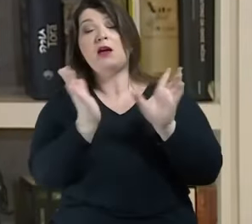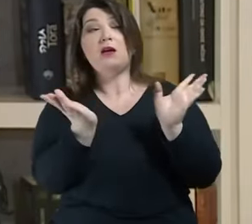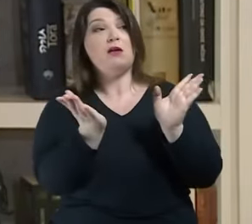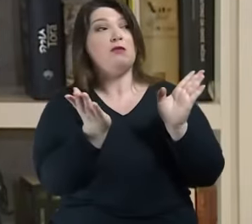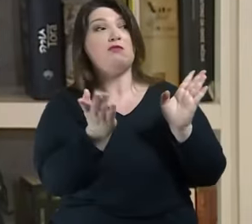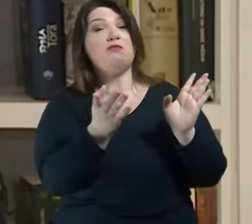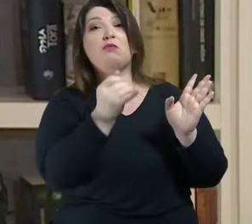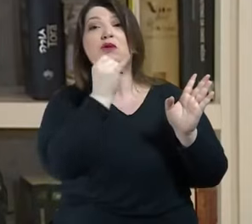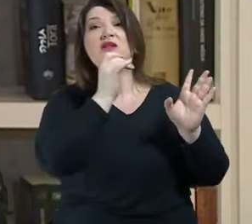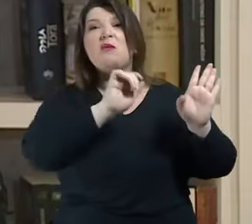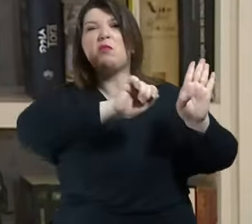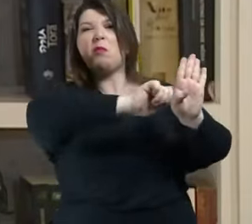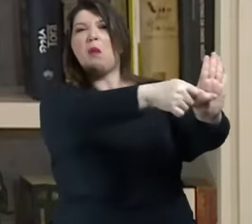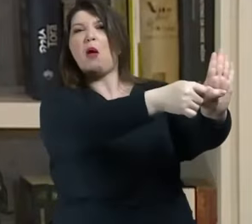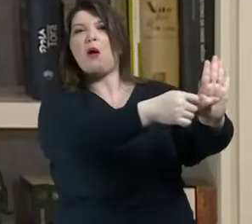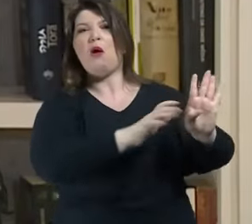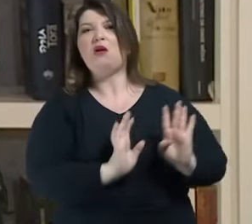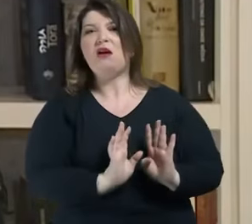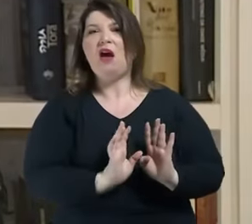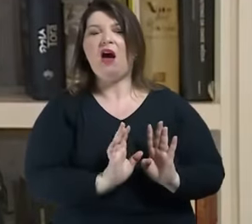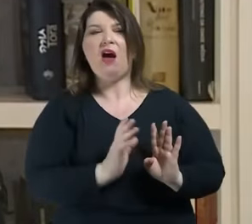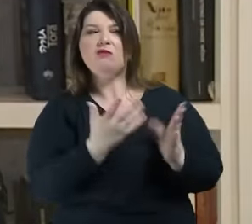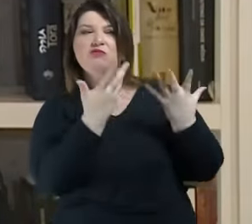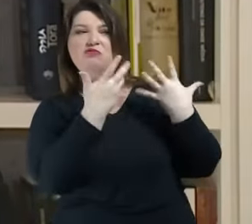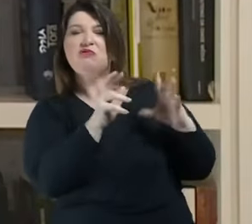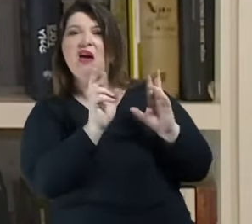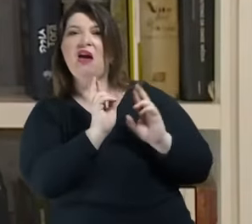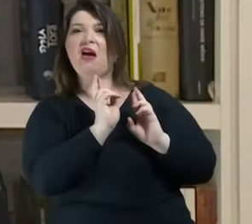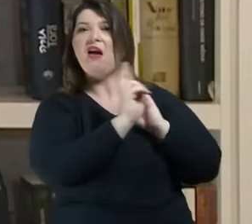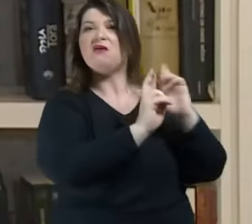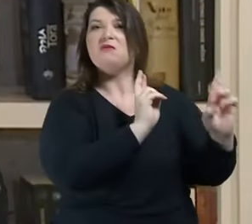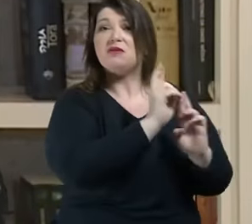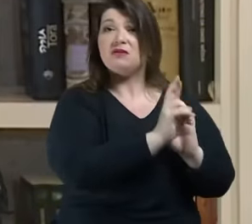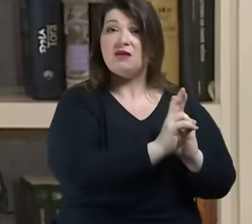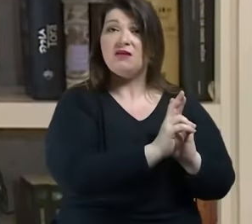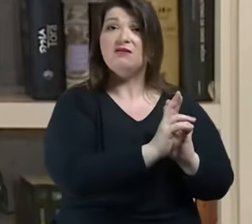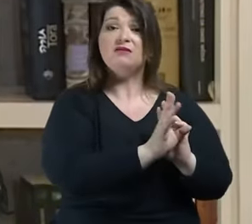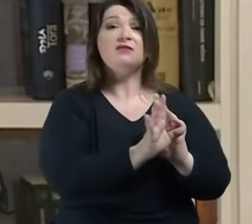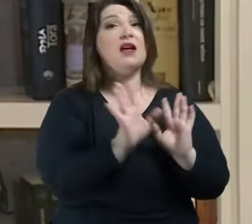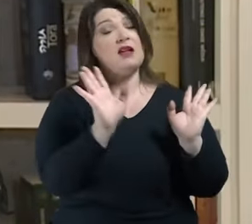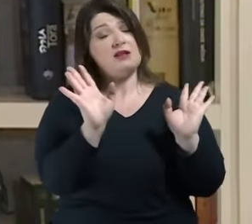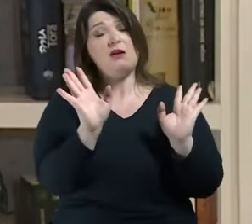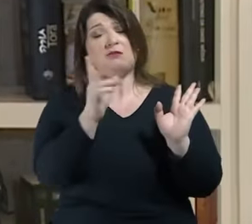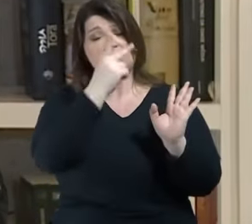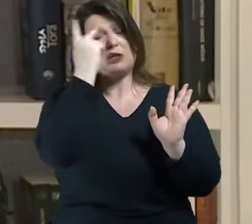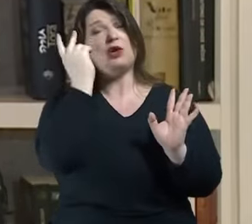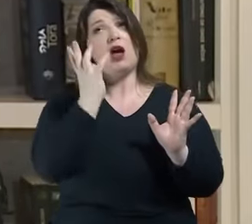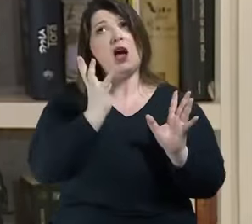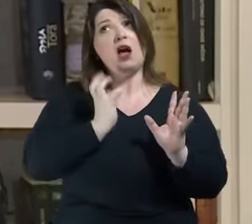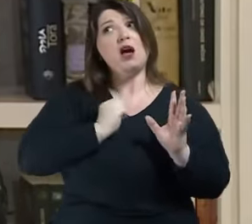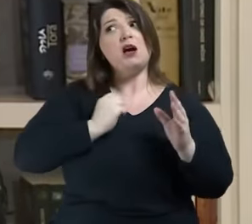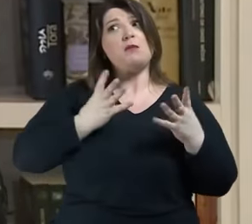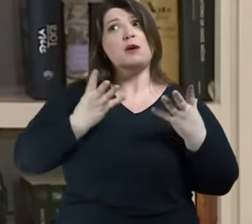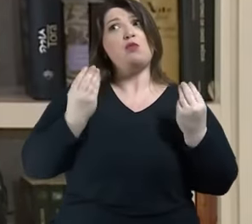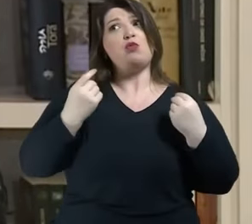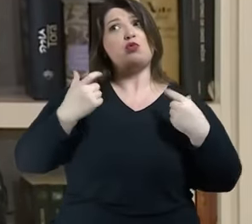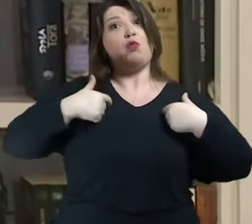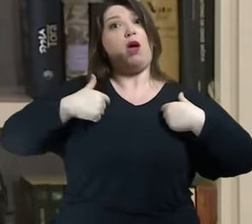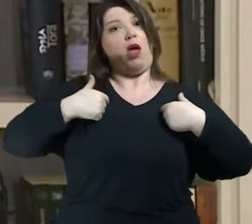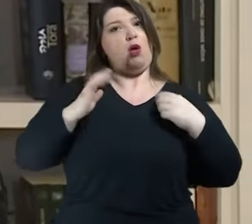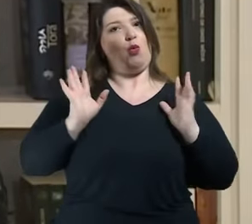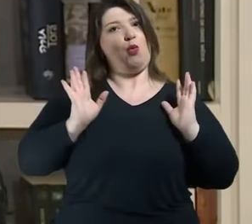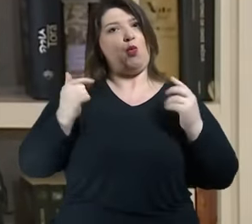sem riscos. Então, uma parte da libido está com alguém que me ama muito, que sou eu mesmo. A outra parte da